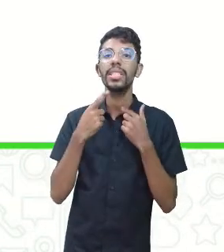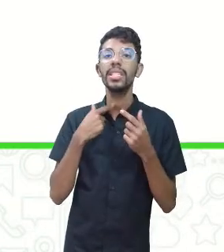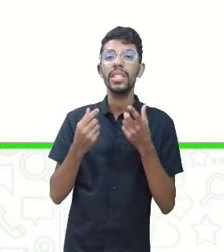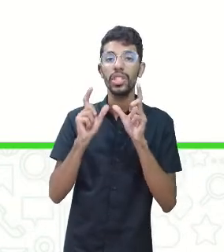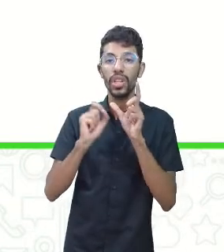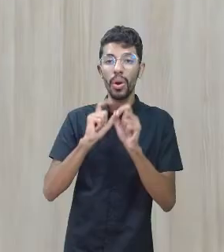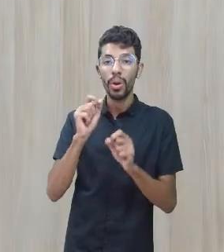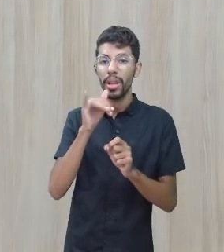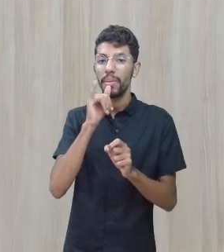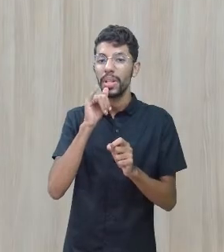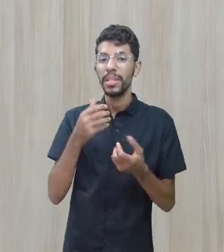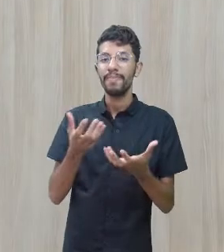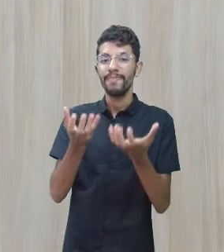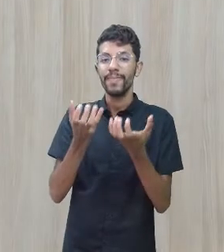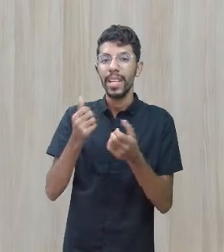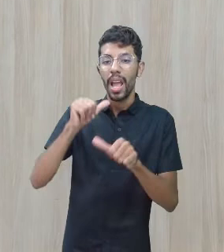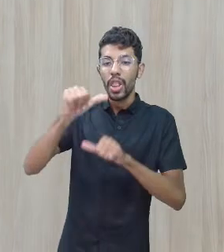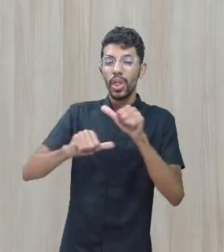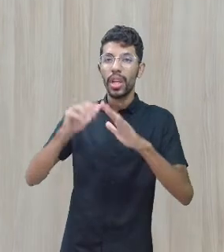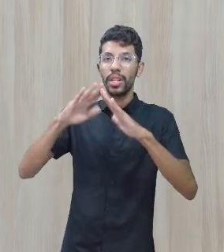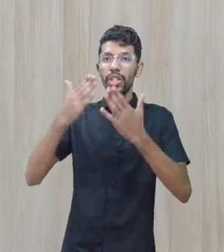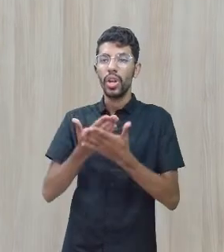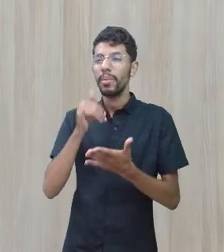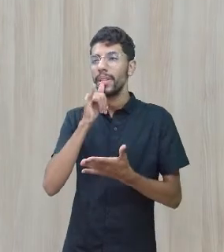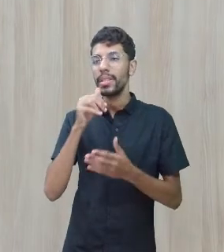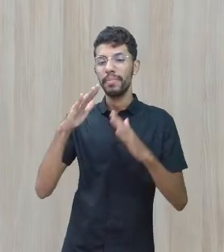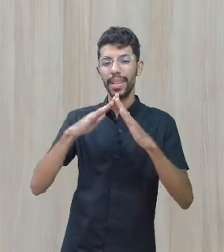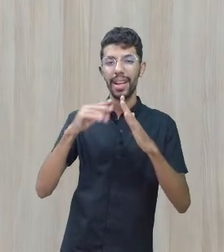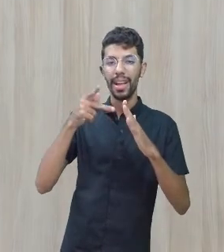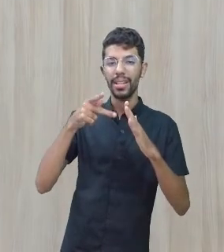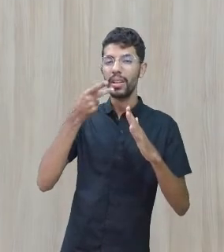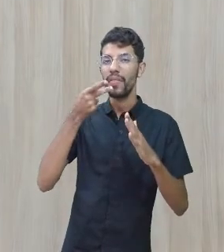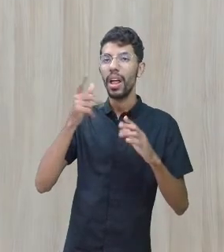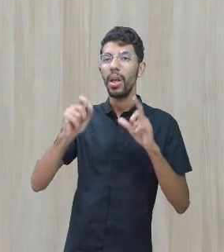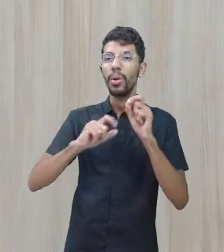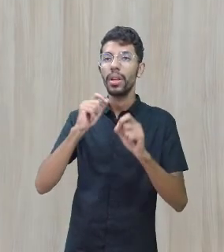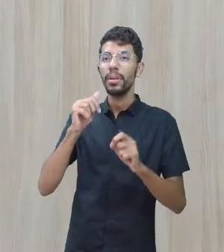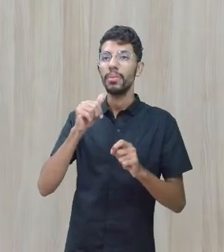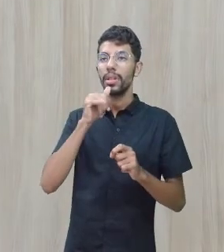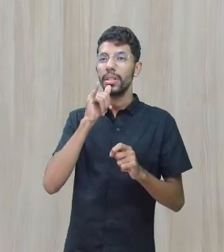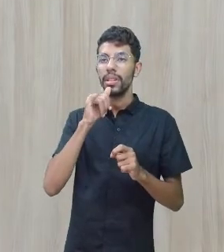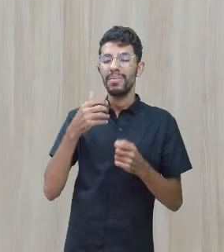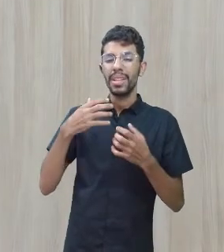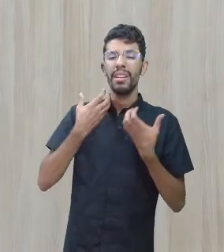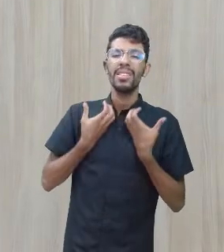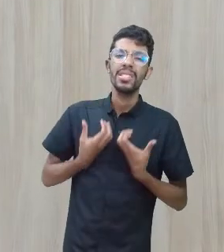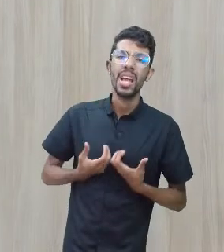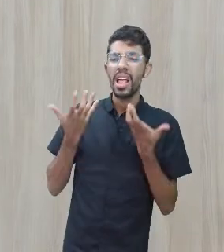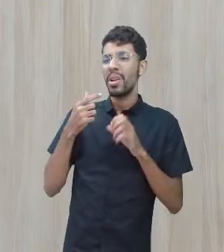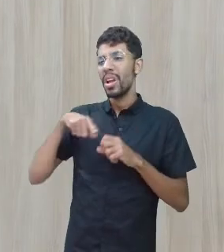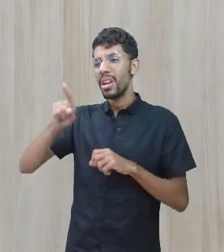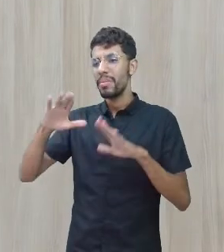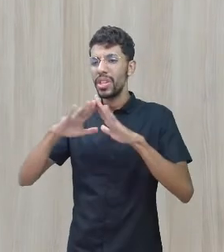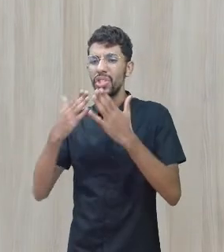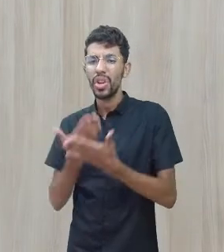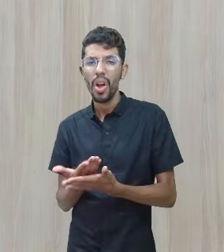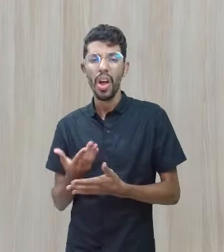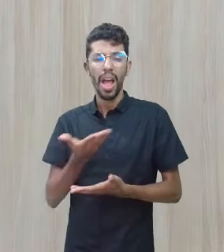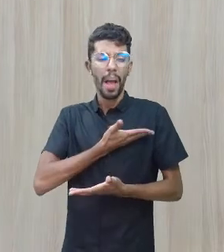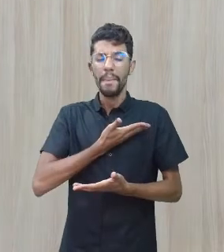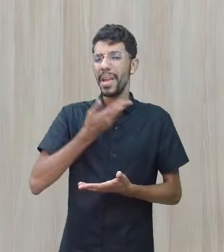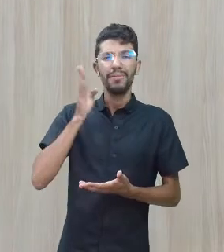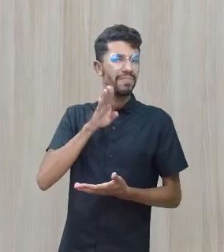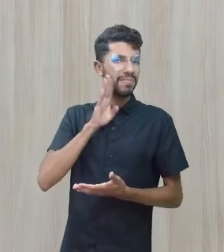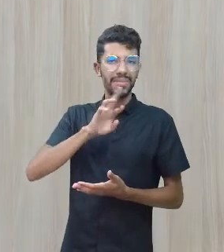em casa que a escola não é legal, que os amigos não são legais, que está cansada, que não quer ir para a escola. Tudo